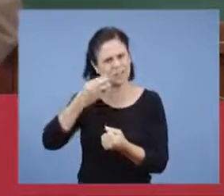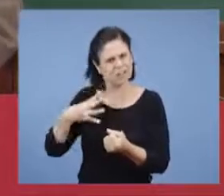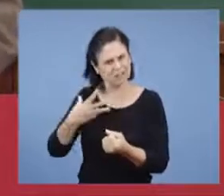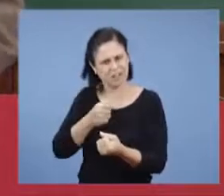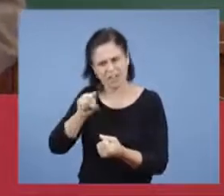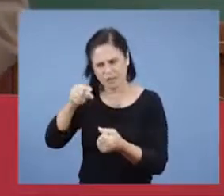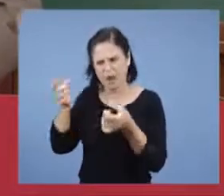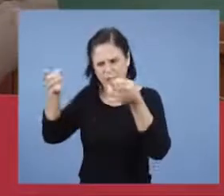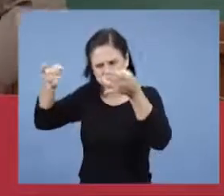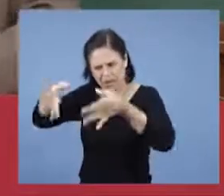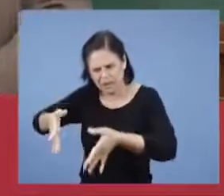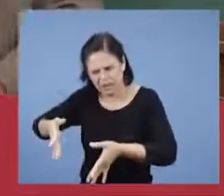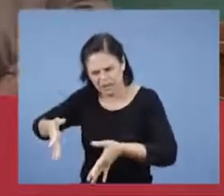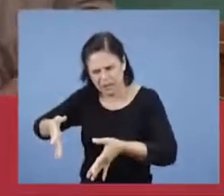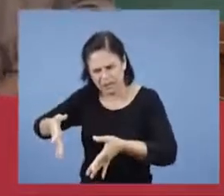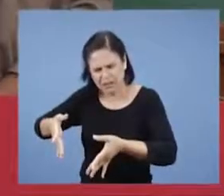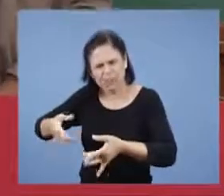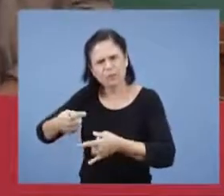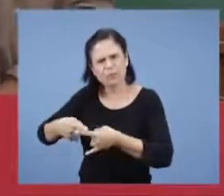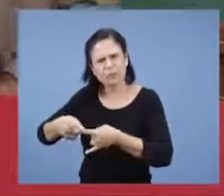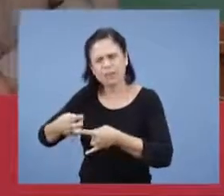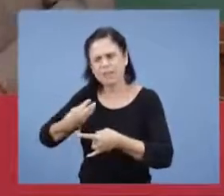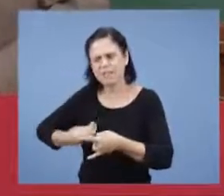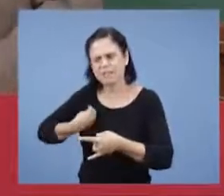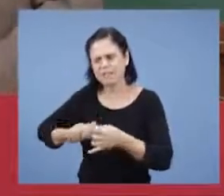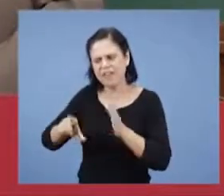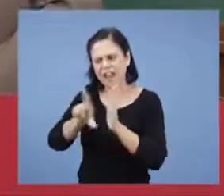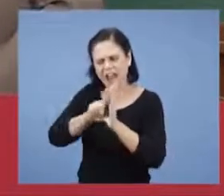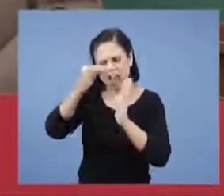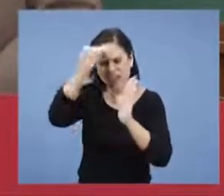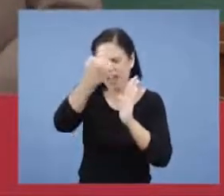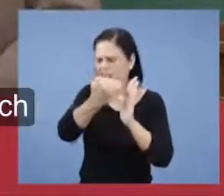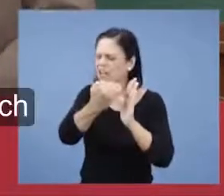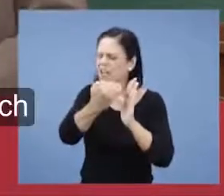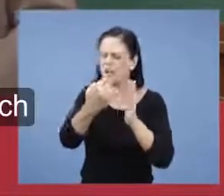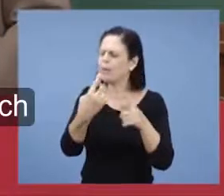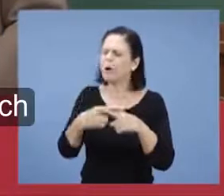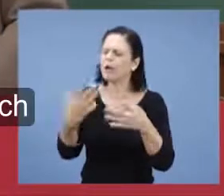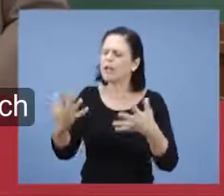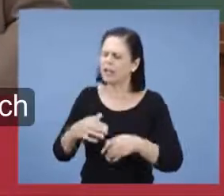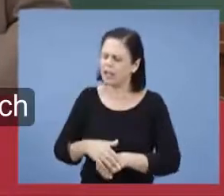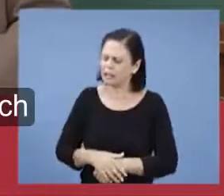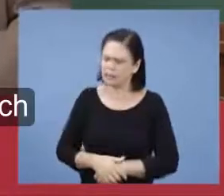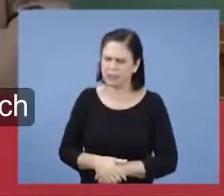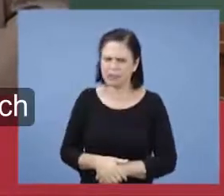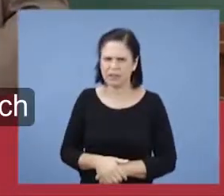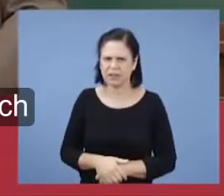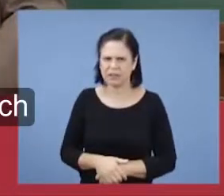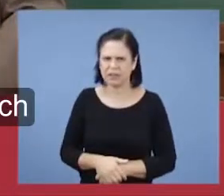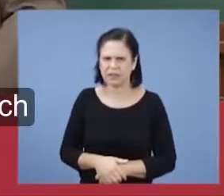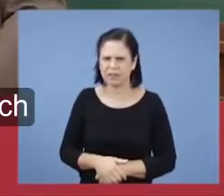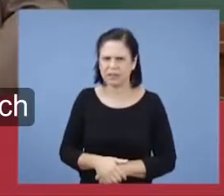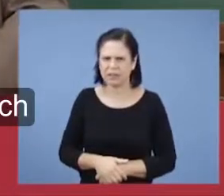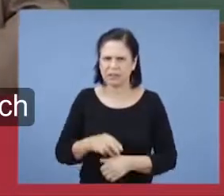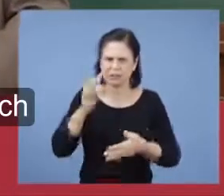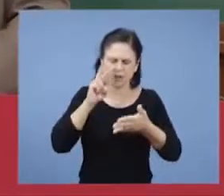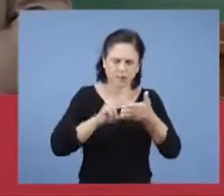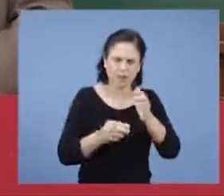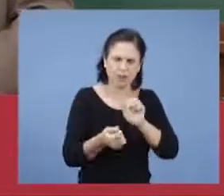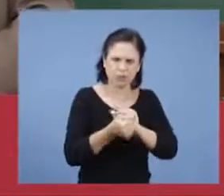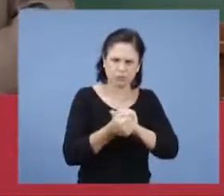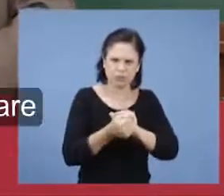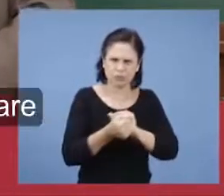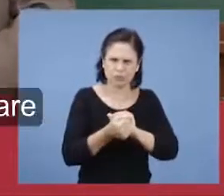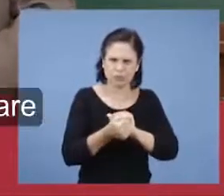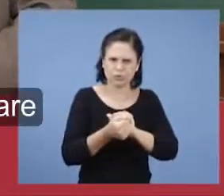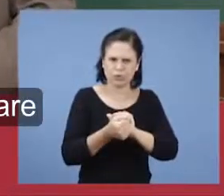abandonaram tudo isso. Para viver o Velho Testamento. Que história é essa? Aí começa assim. Vamos ler comigo. A igreja